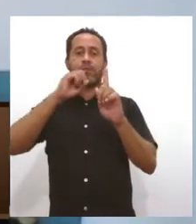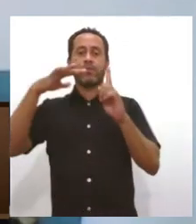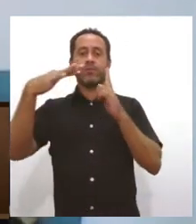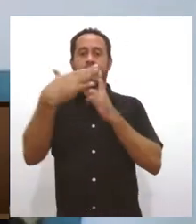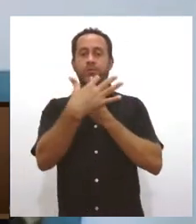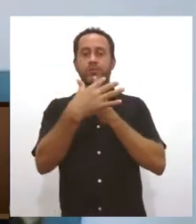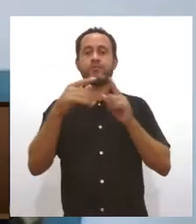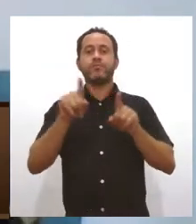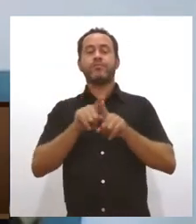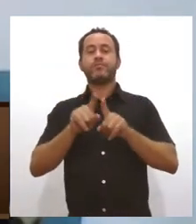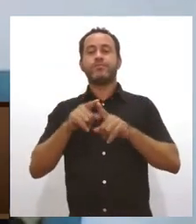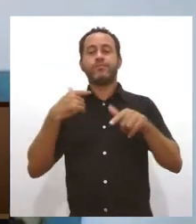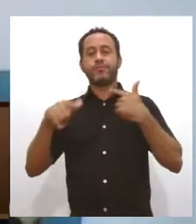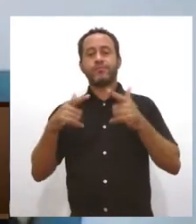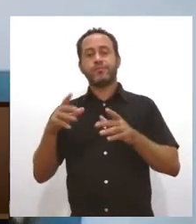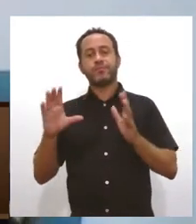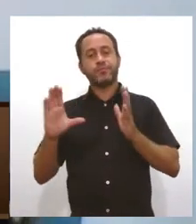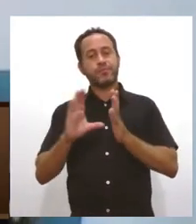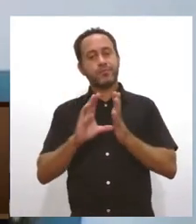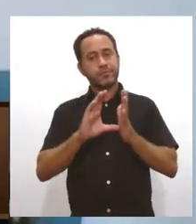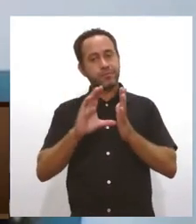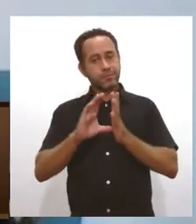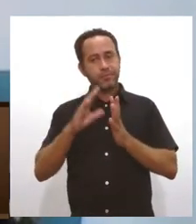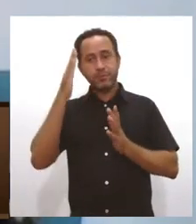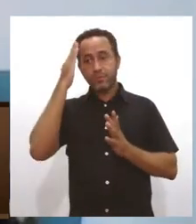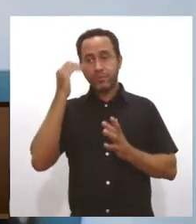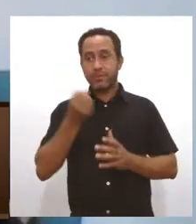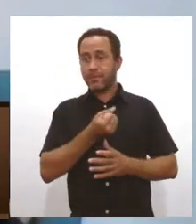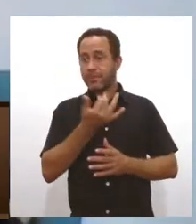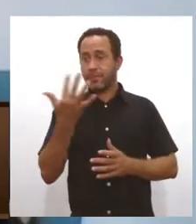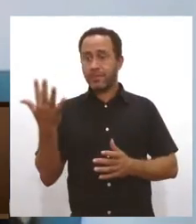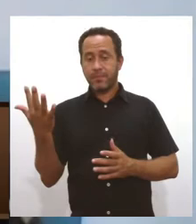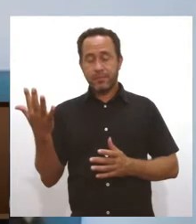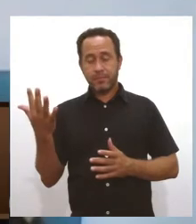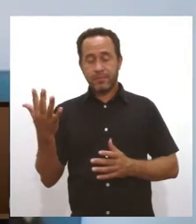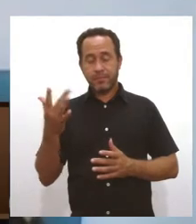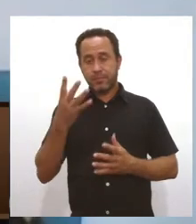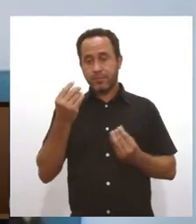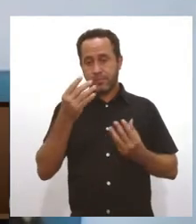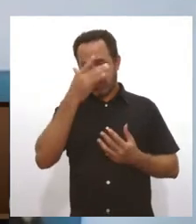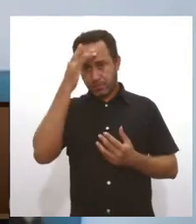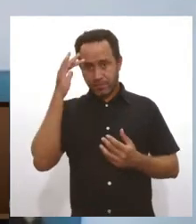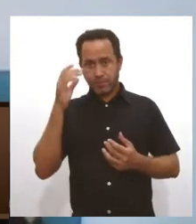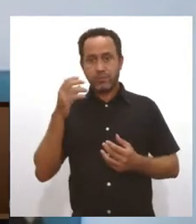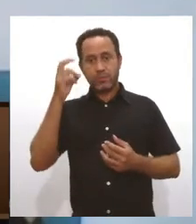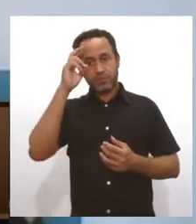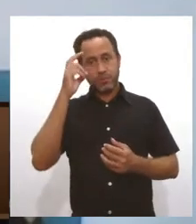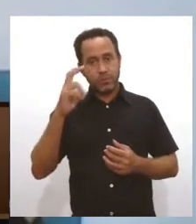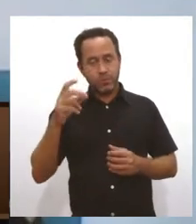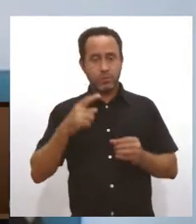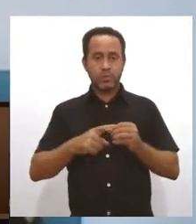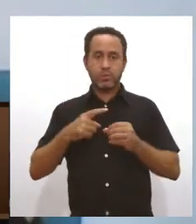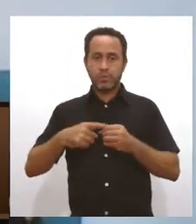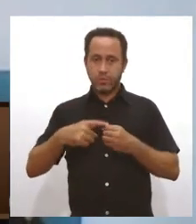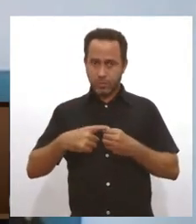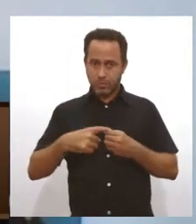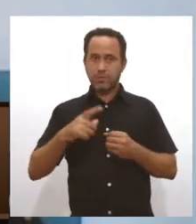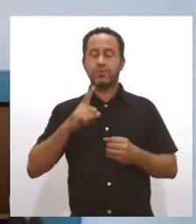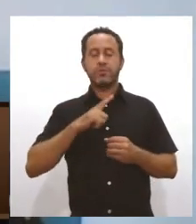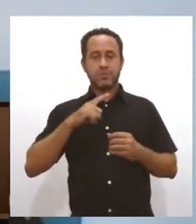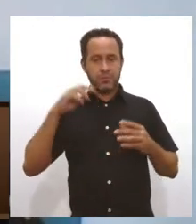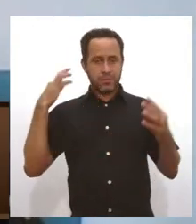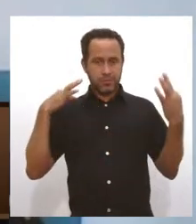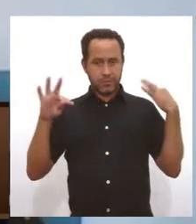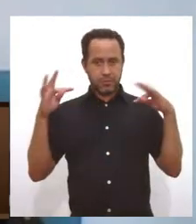comunidade, os saberes e fazeres dessas comunidades, Vários municípios já vêm trabalhando o turismo de base